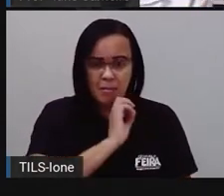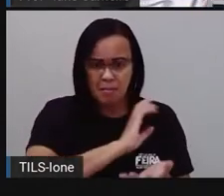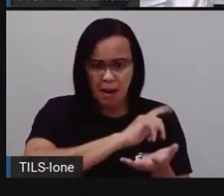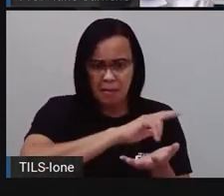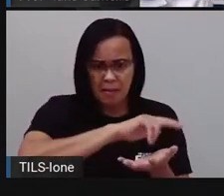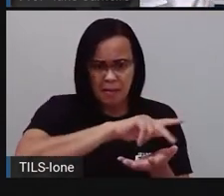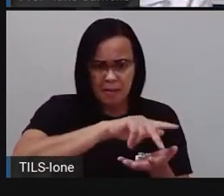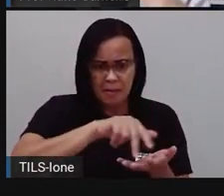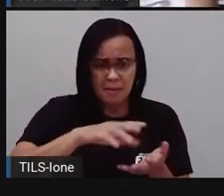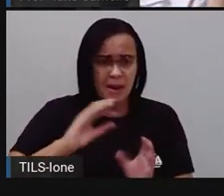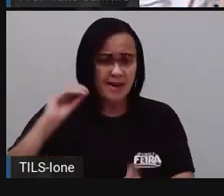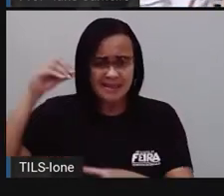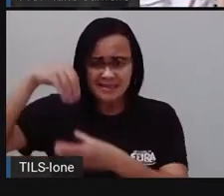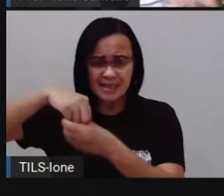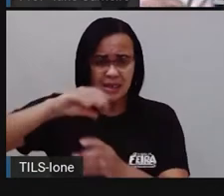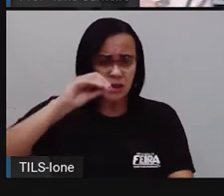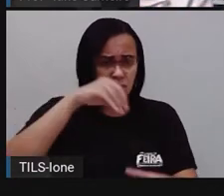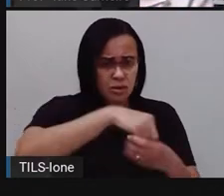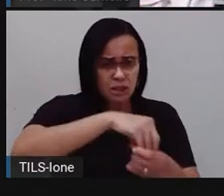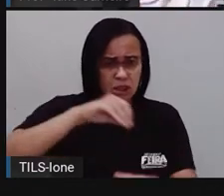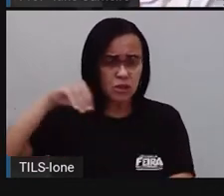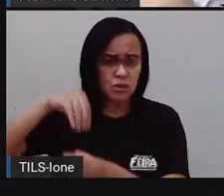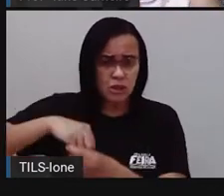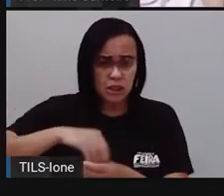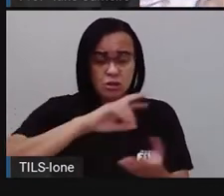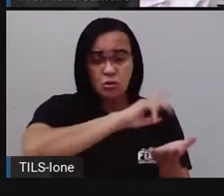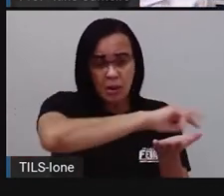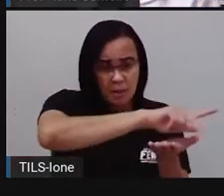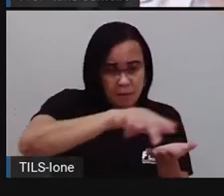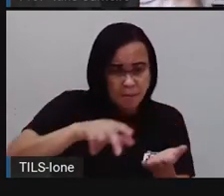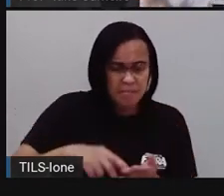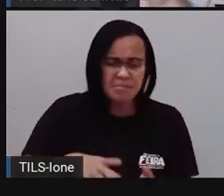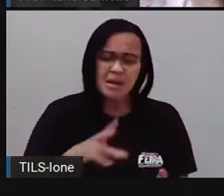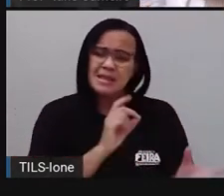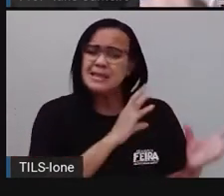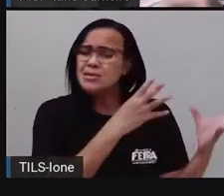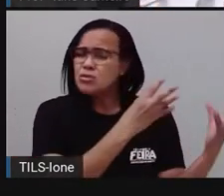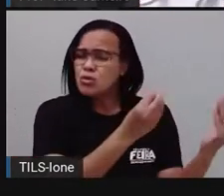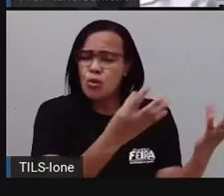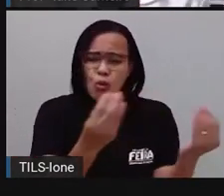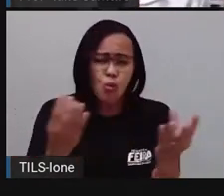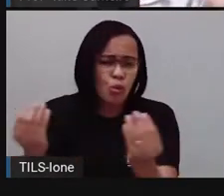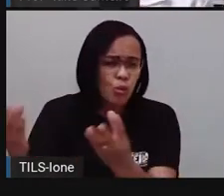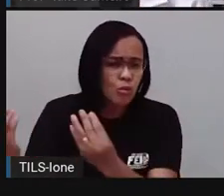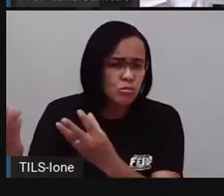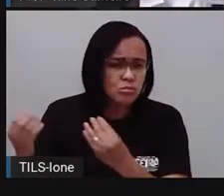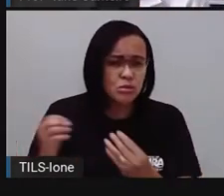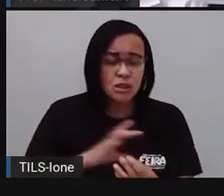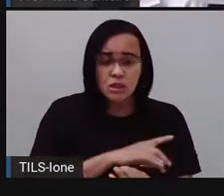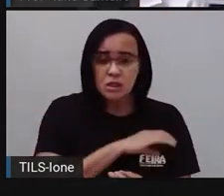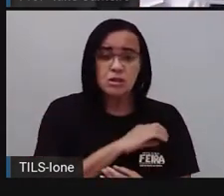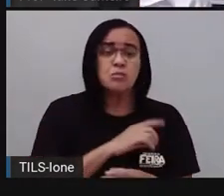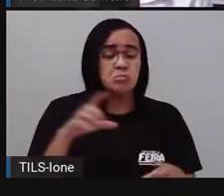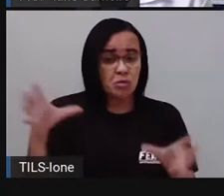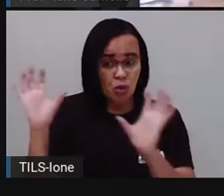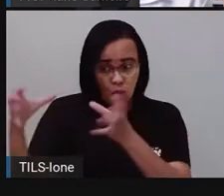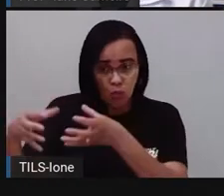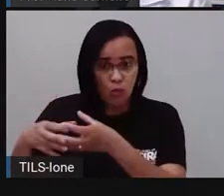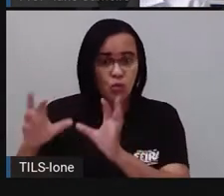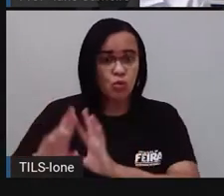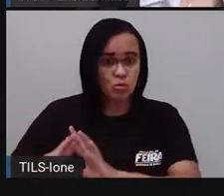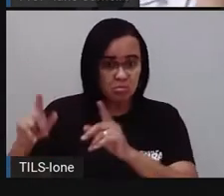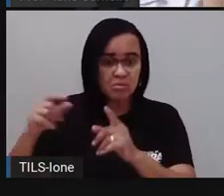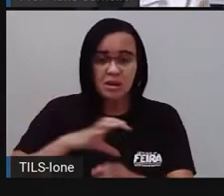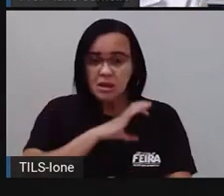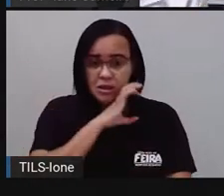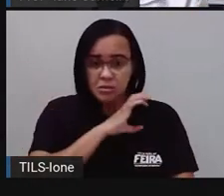dentro dessa diversidade biológica, a gente vai ver uma série de animais. E cada um, ó, dividido lá em seu grupo. Também a